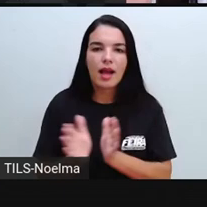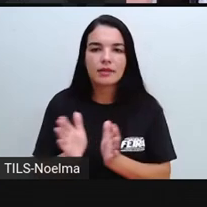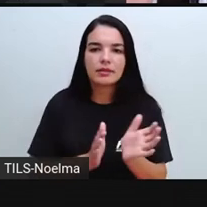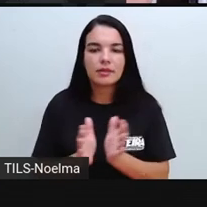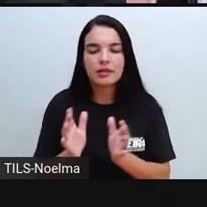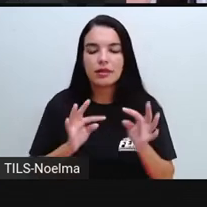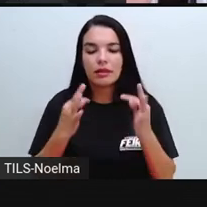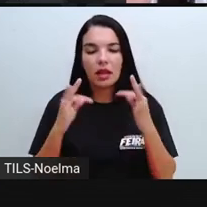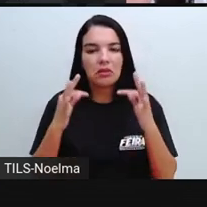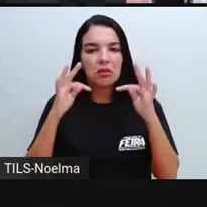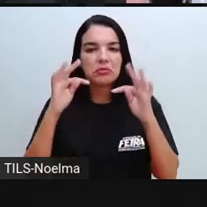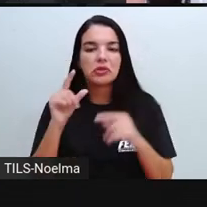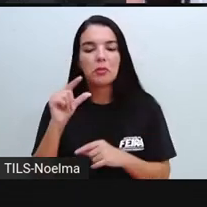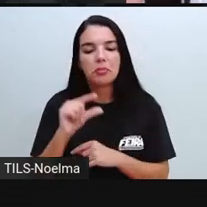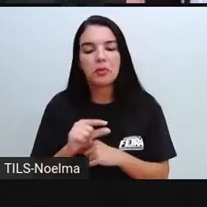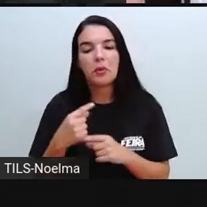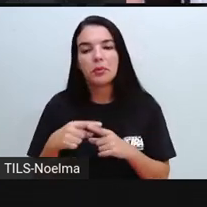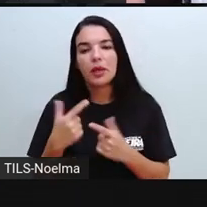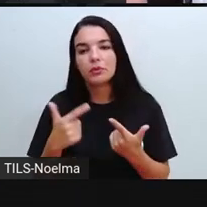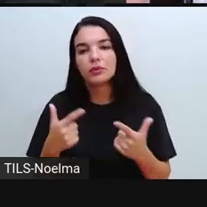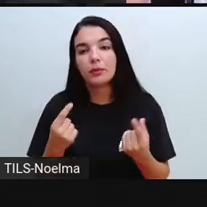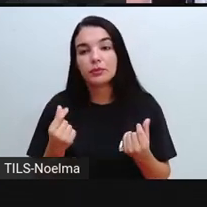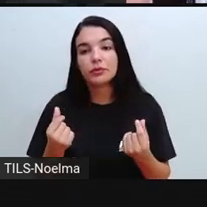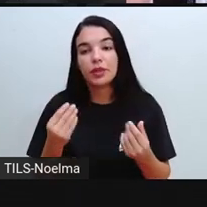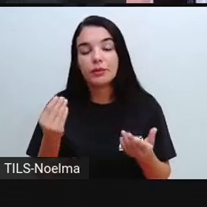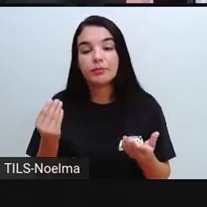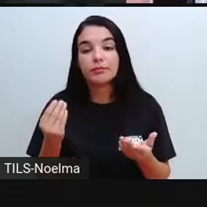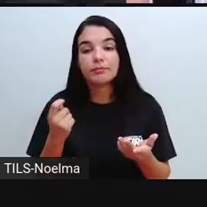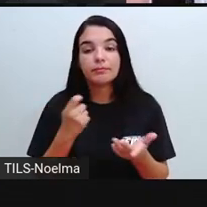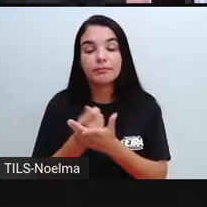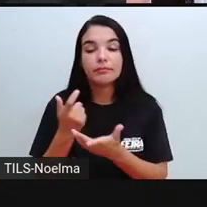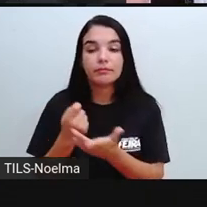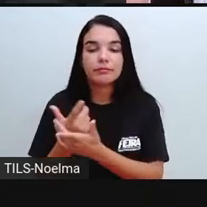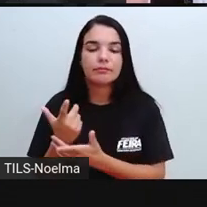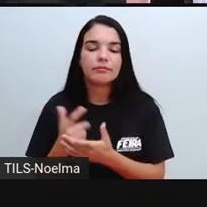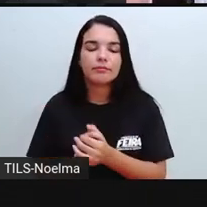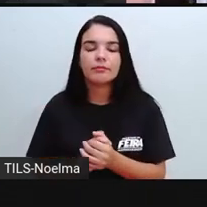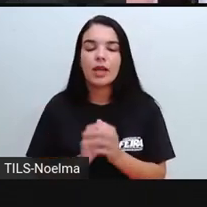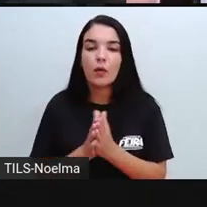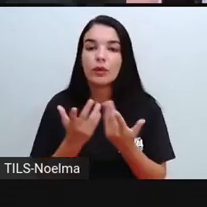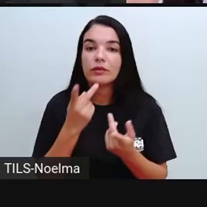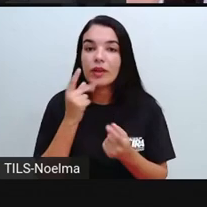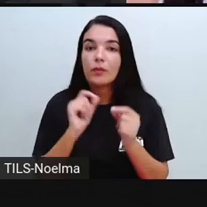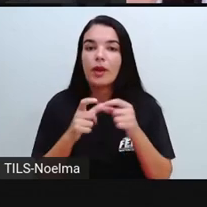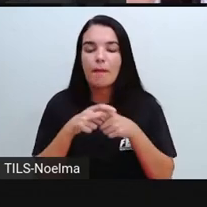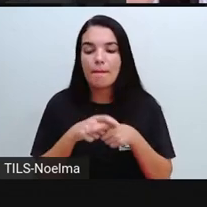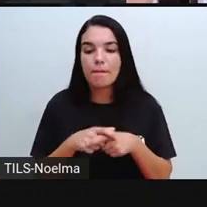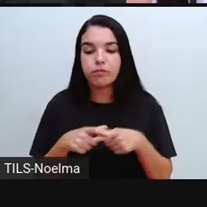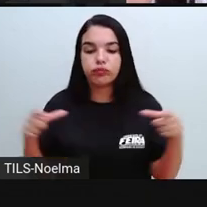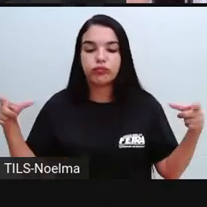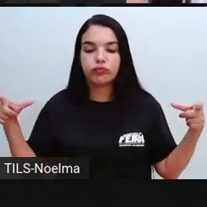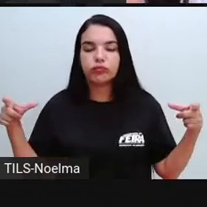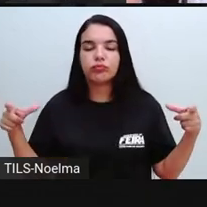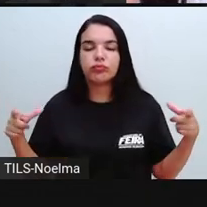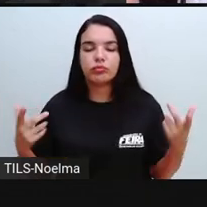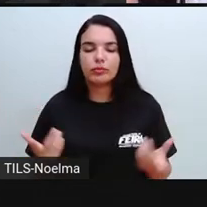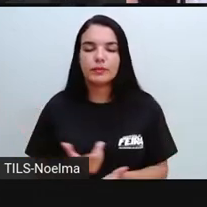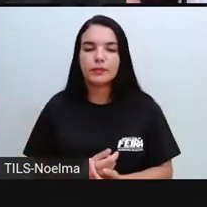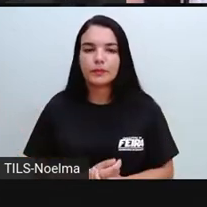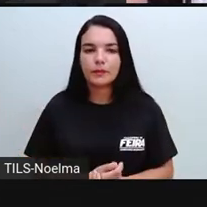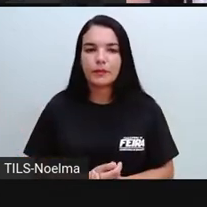tecnologias e a todo o conhecimento que é produzido quando se fala em resolver os problemas e os